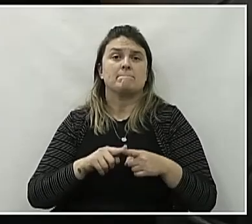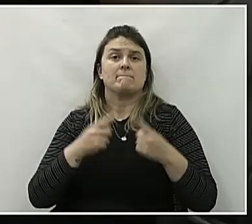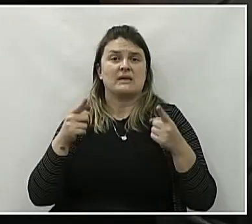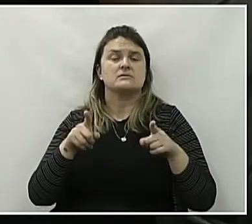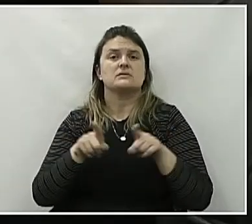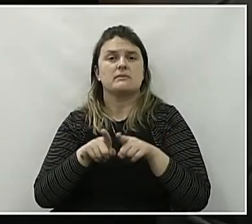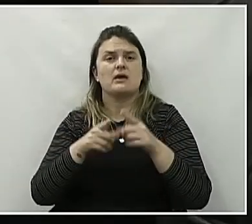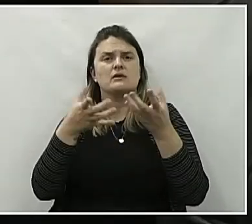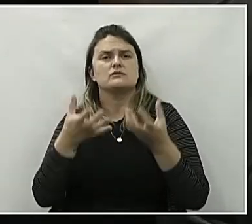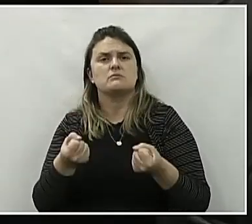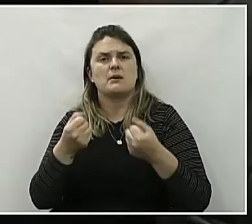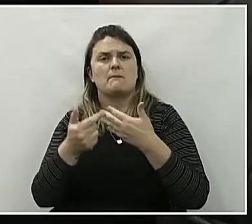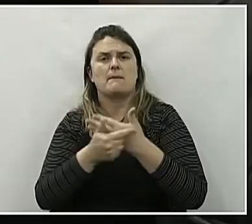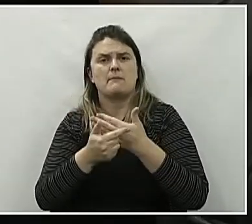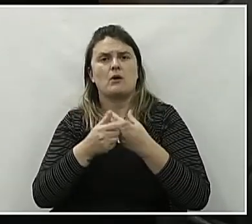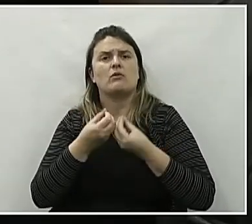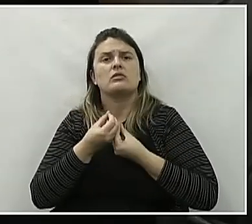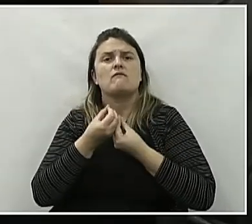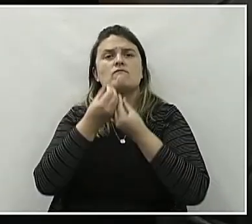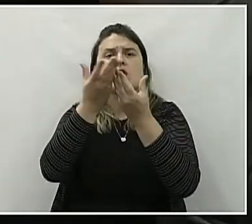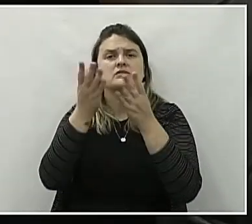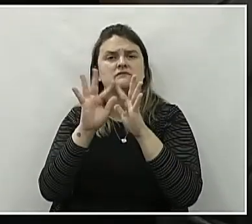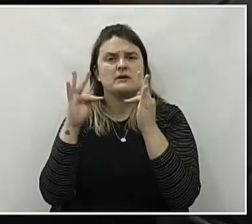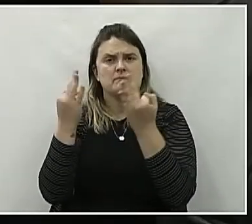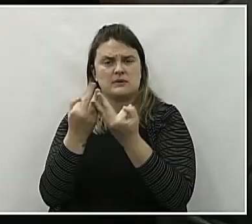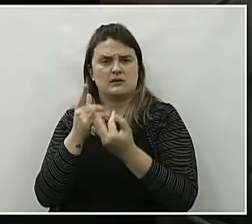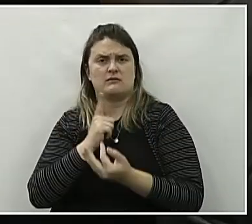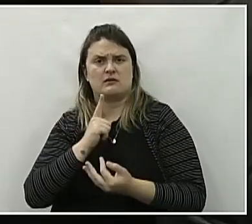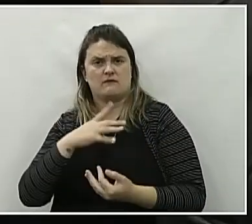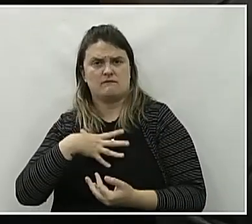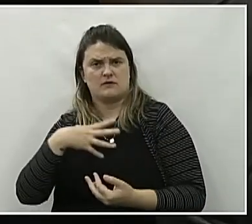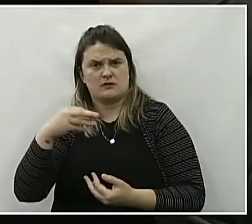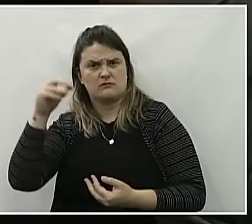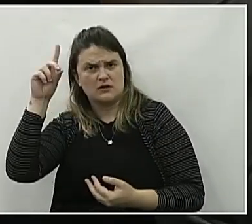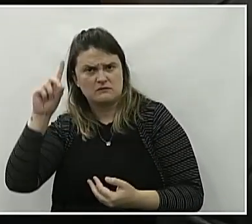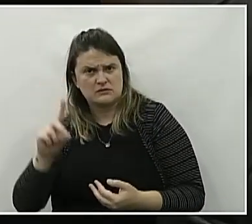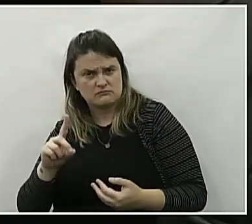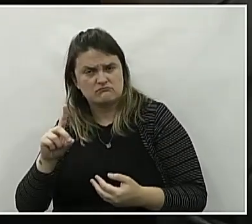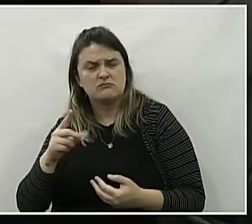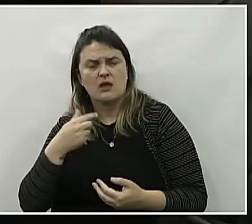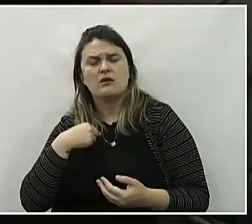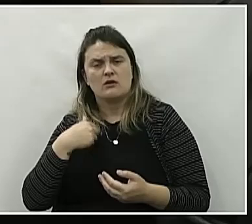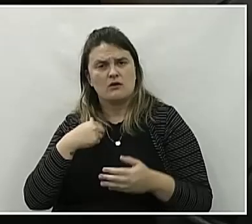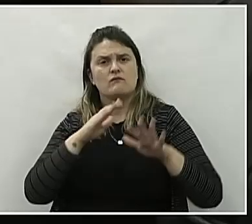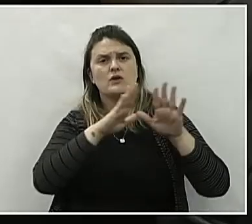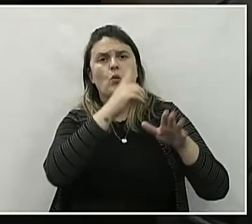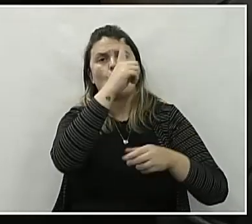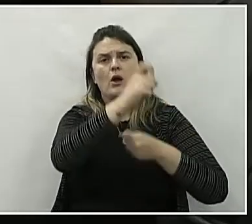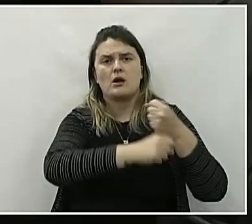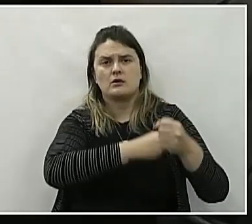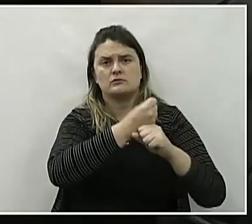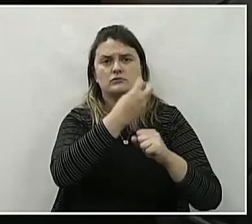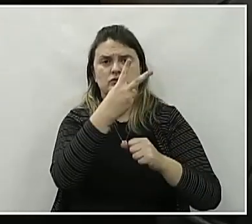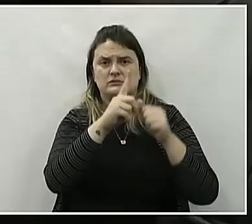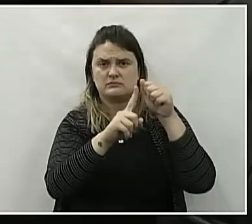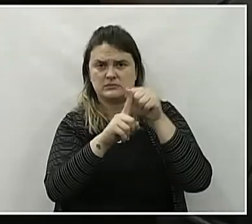assumi o papel de ser a voz dessas famílias que têm filhos com deficiência e lá estive durante um ano e dois meses.